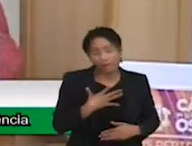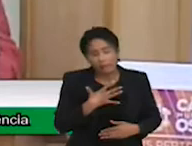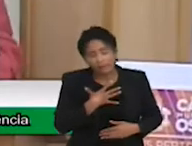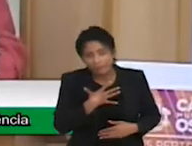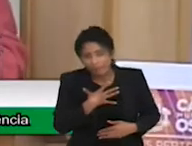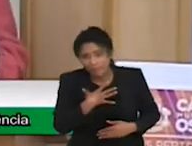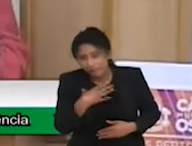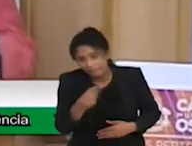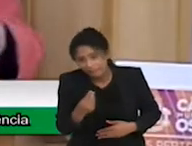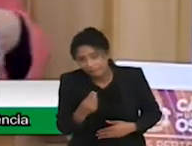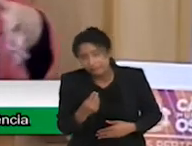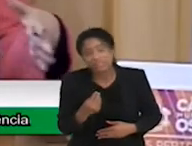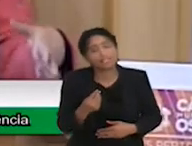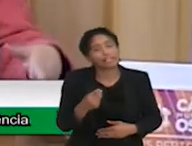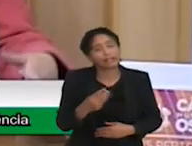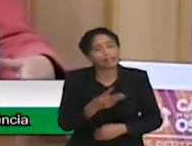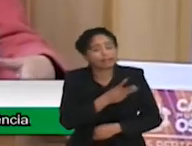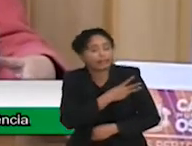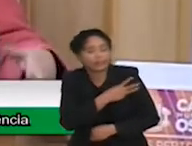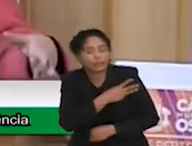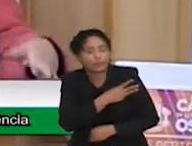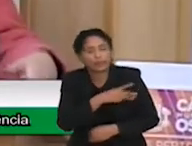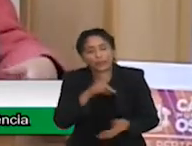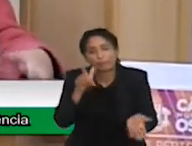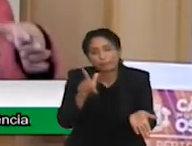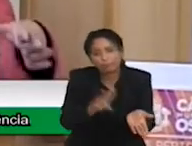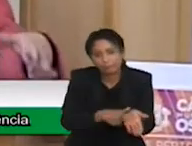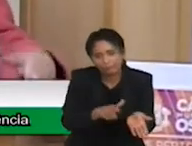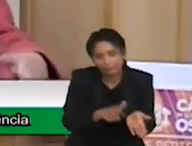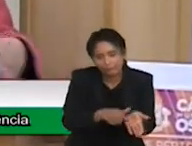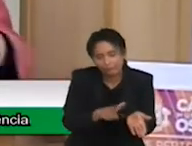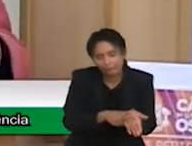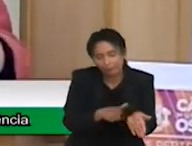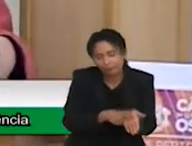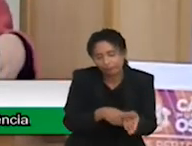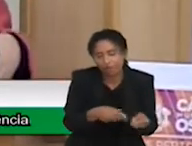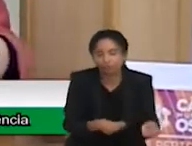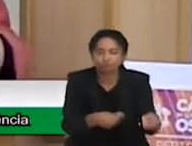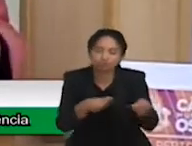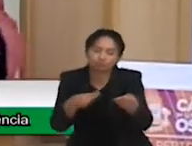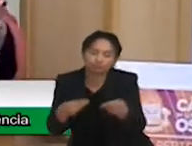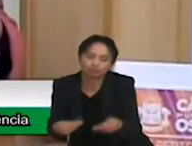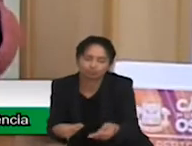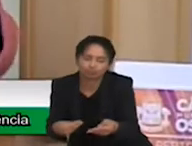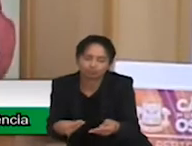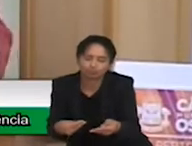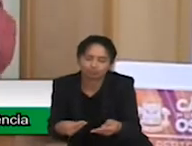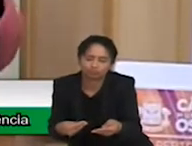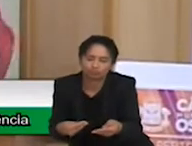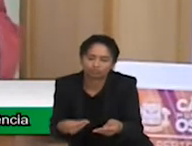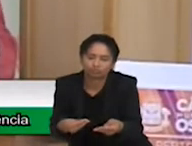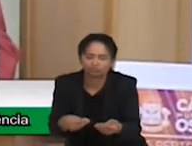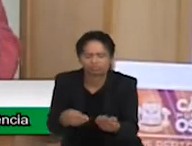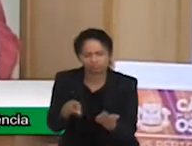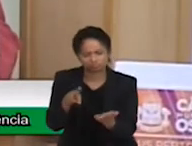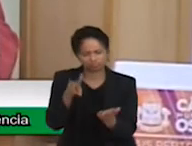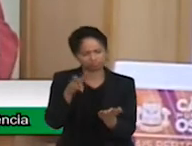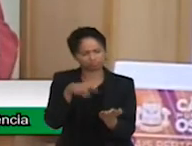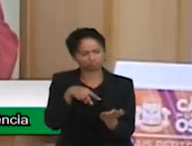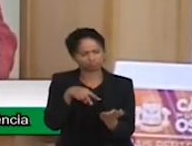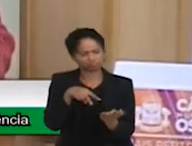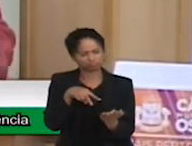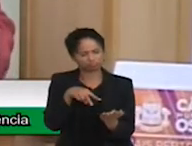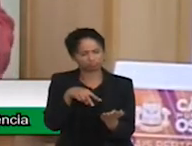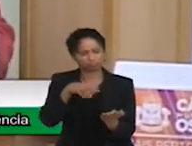ano e é dado uma folha de papel na carteira, coloca uma folha de papel e ela não sabe diferenciar o que é preto e o que é branco.